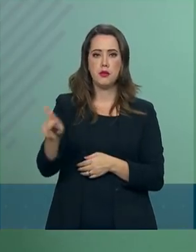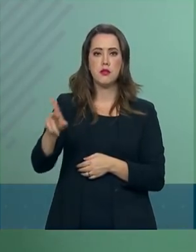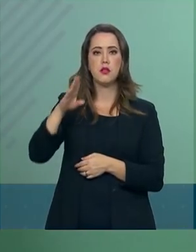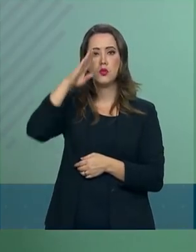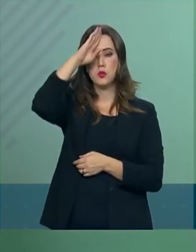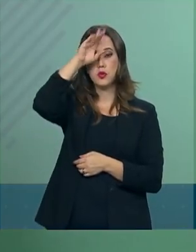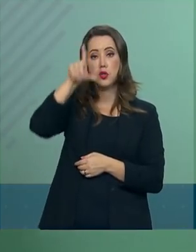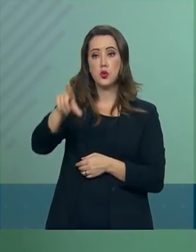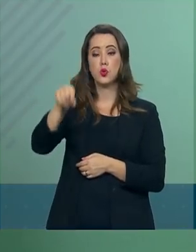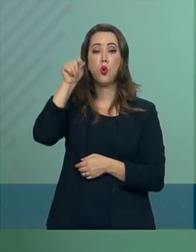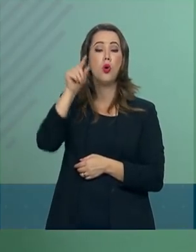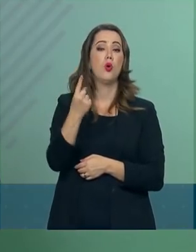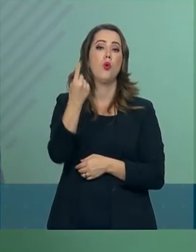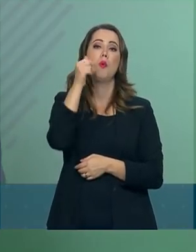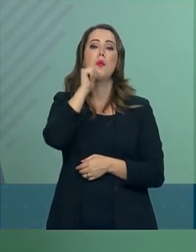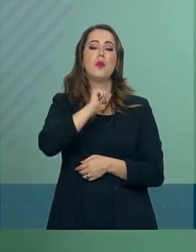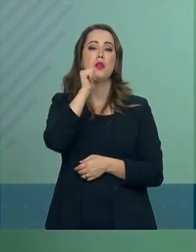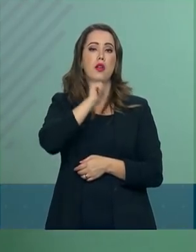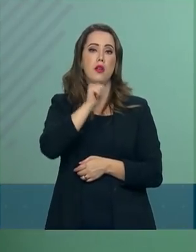Universidade Federal do Rio de Janeiro.